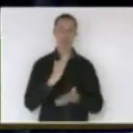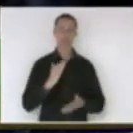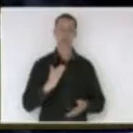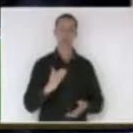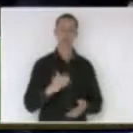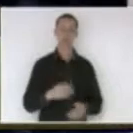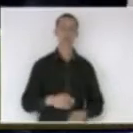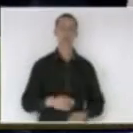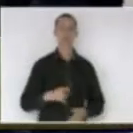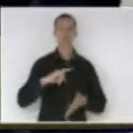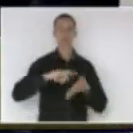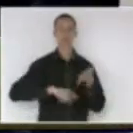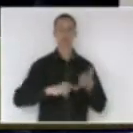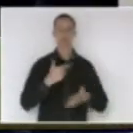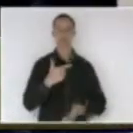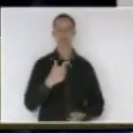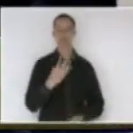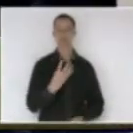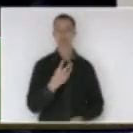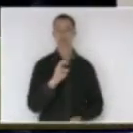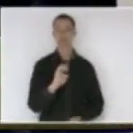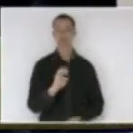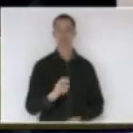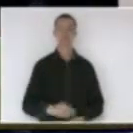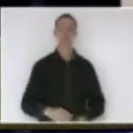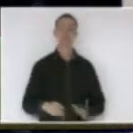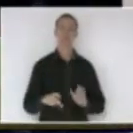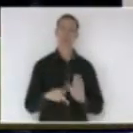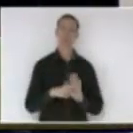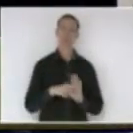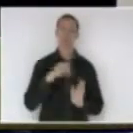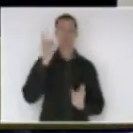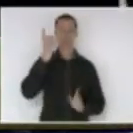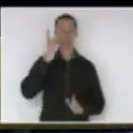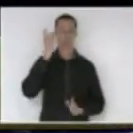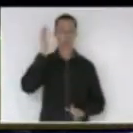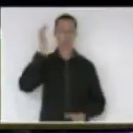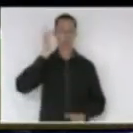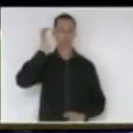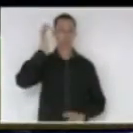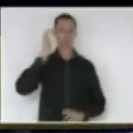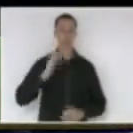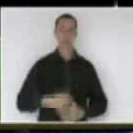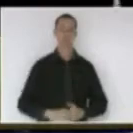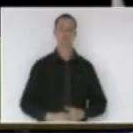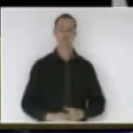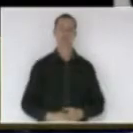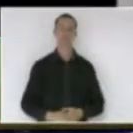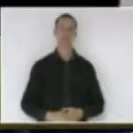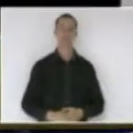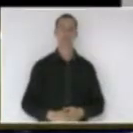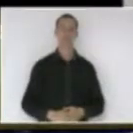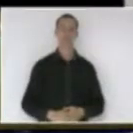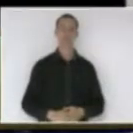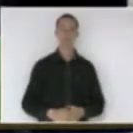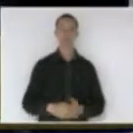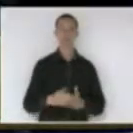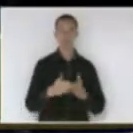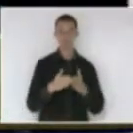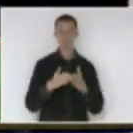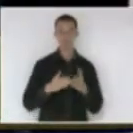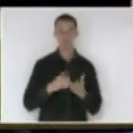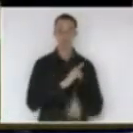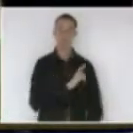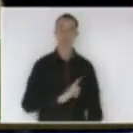moção 245 da deputada Ana Paula Lima apelando ao governador do